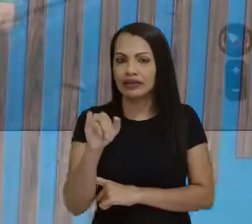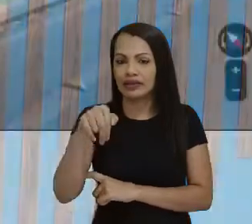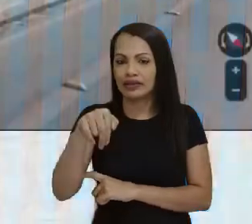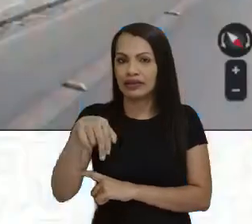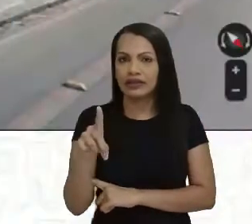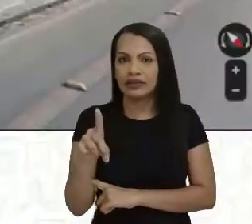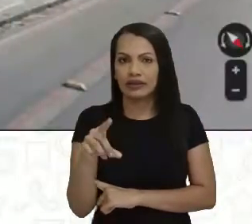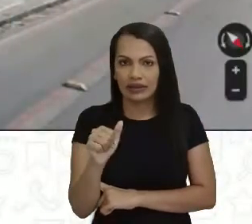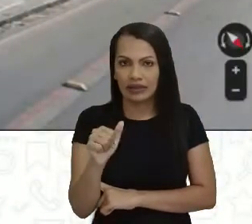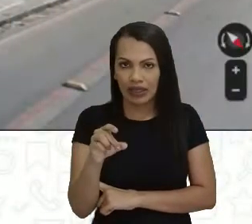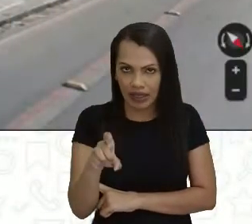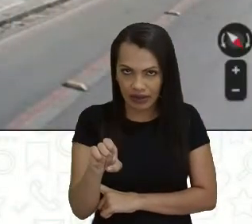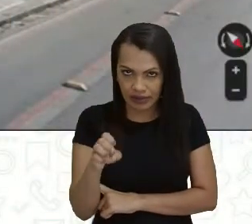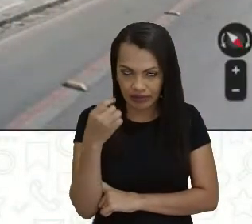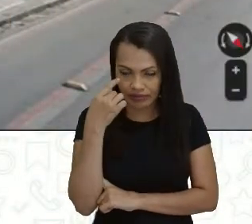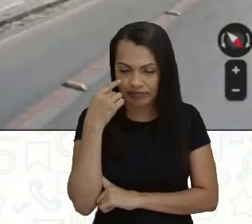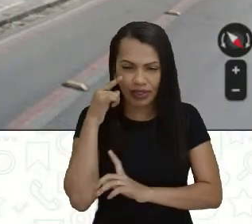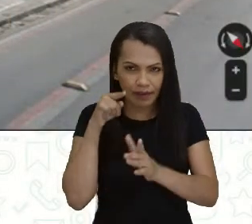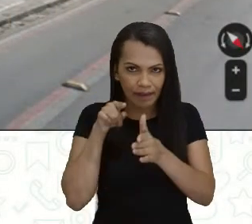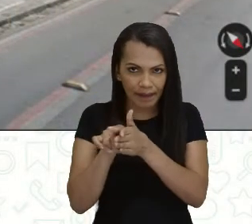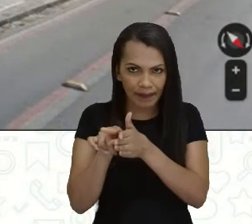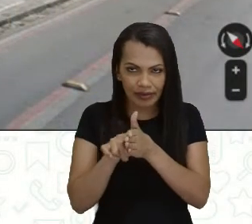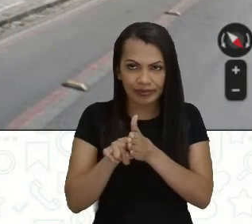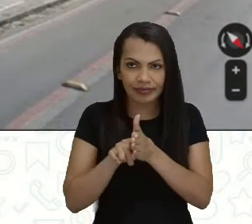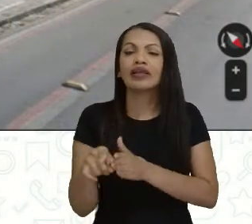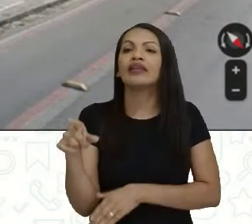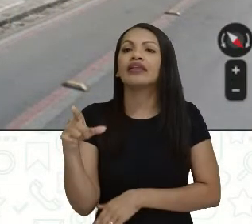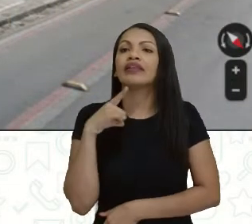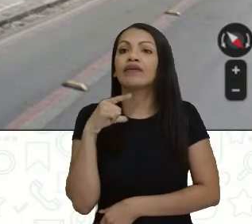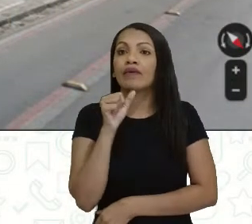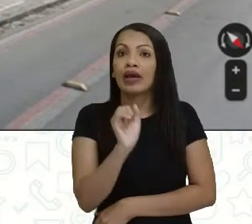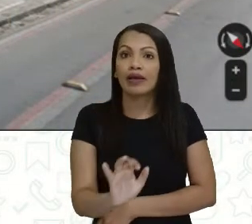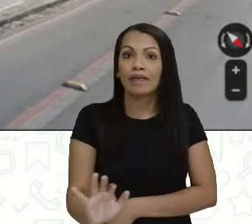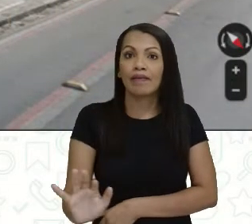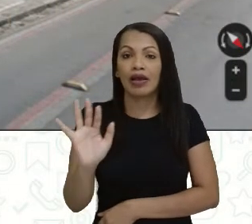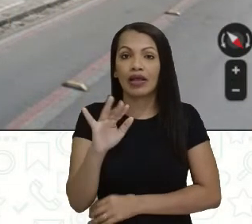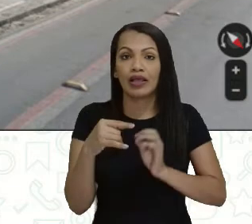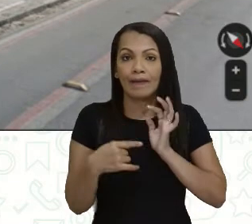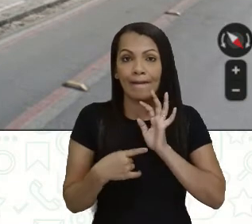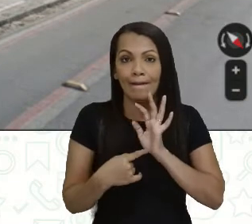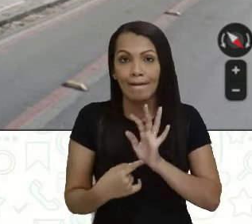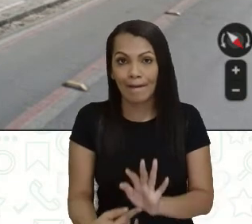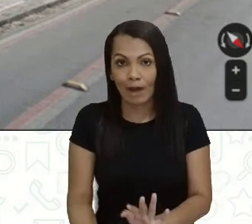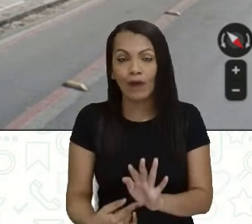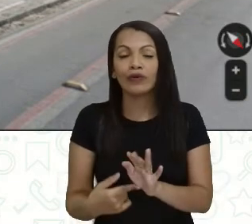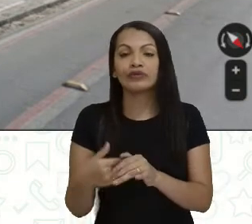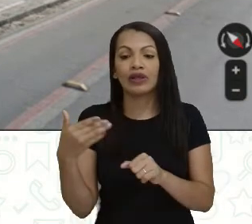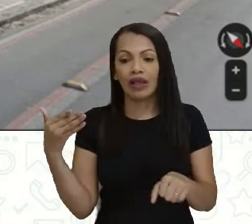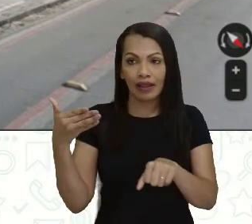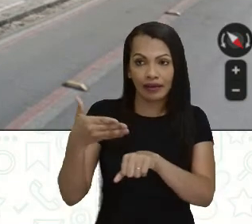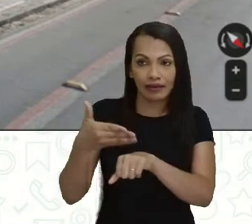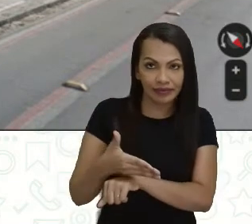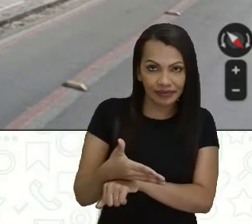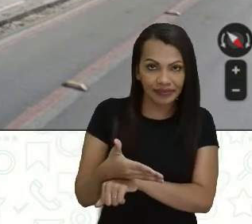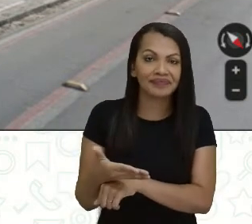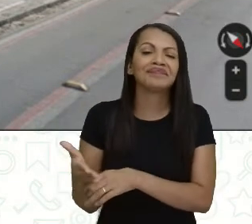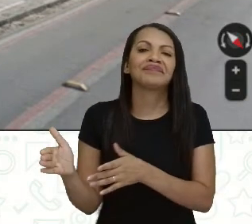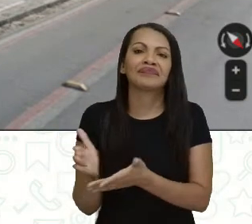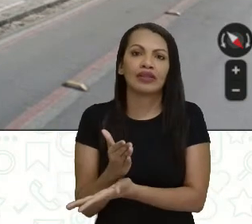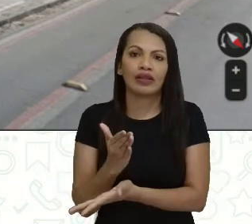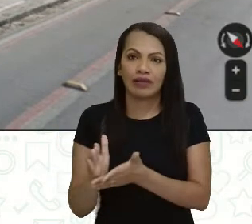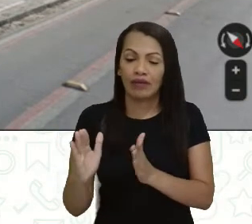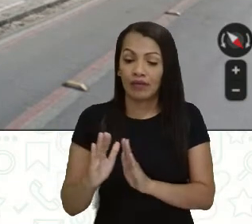tem mais uma imagem, ó, que mostra a entrada, né, do Sítio da Trindade, né? Então, geralmente, nas